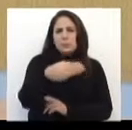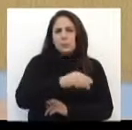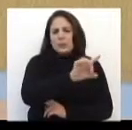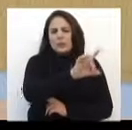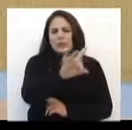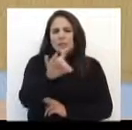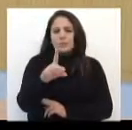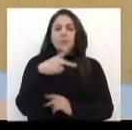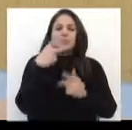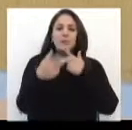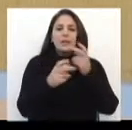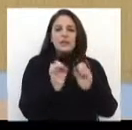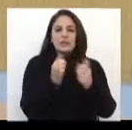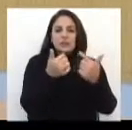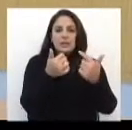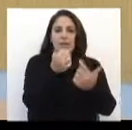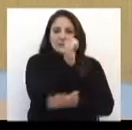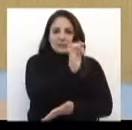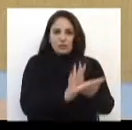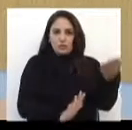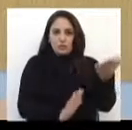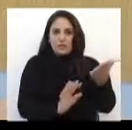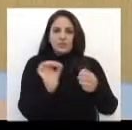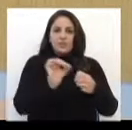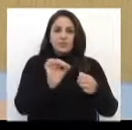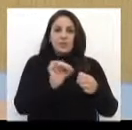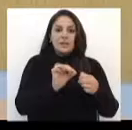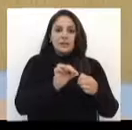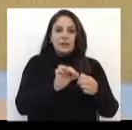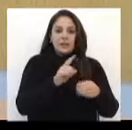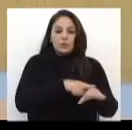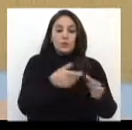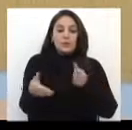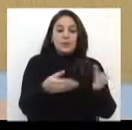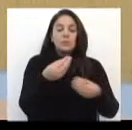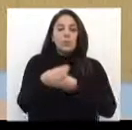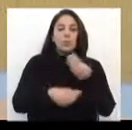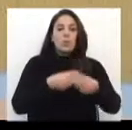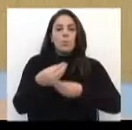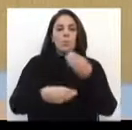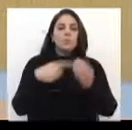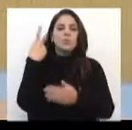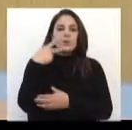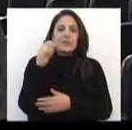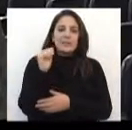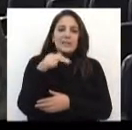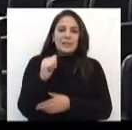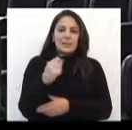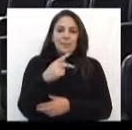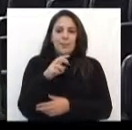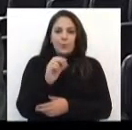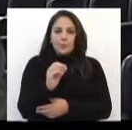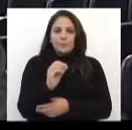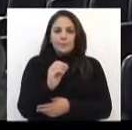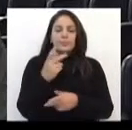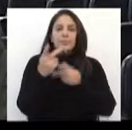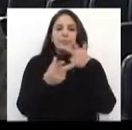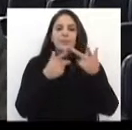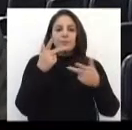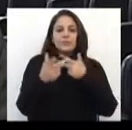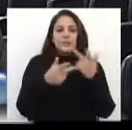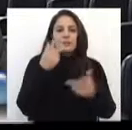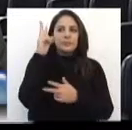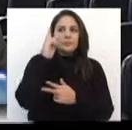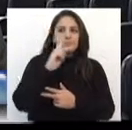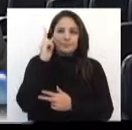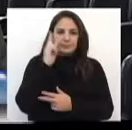prestar contas das atividades realizadas durante o mandato. Ana Paula Kuenemann. As mensagens de